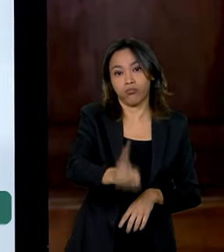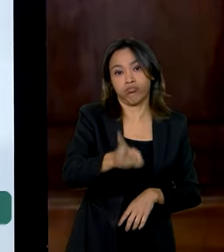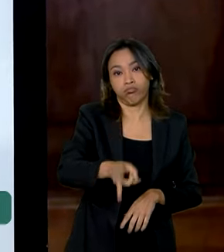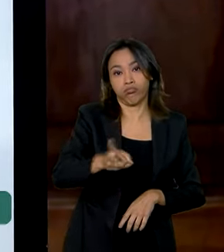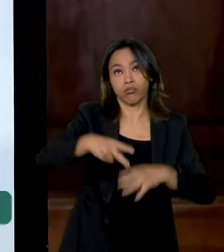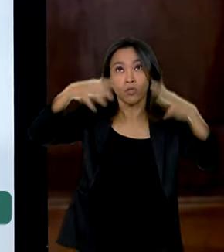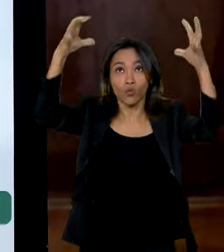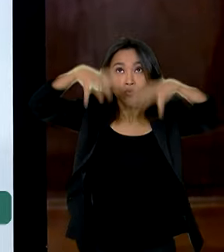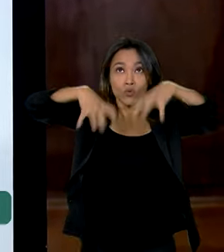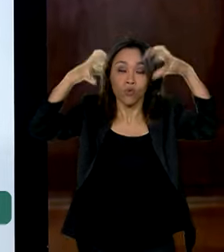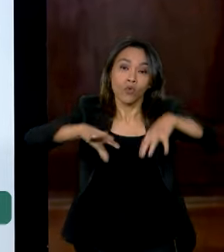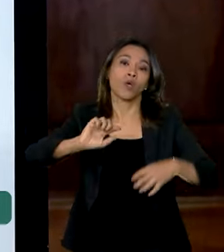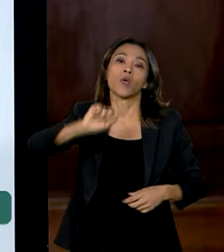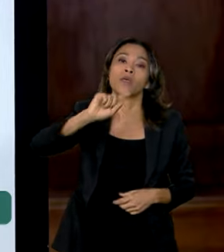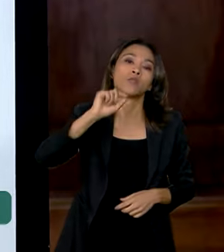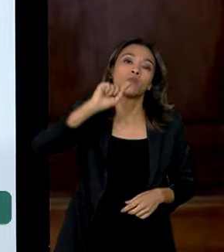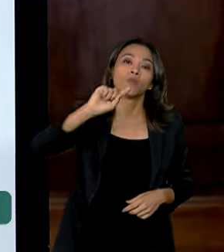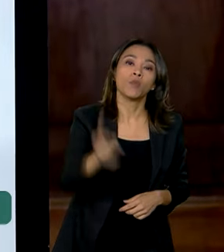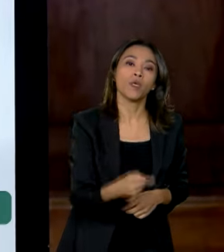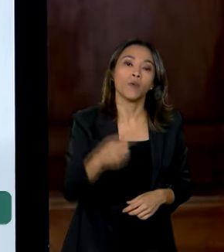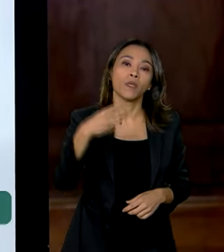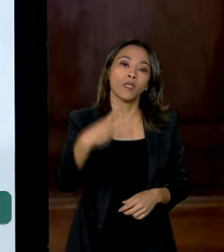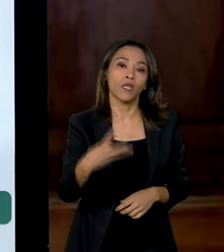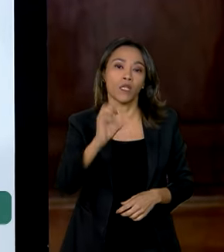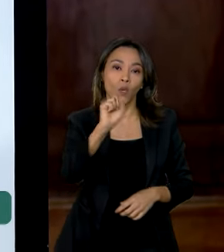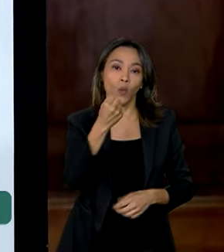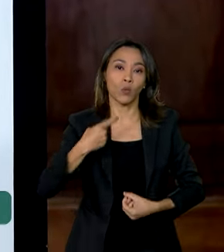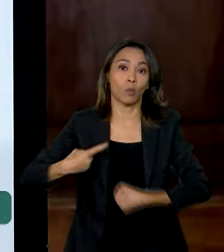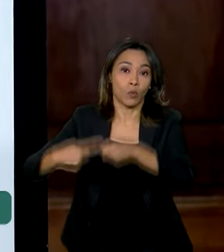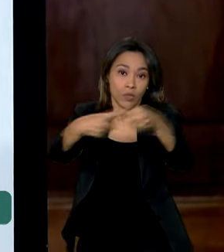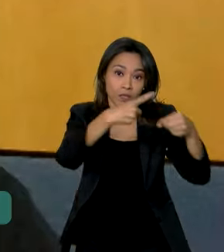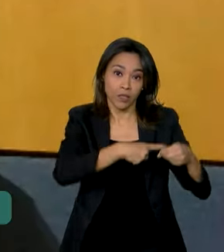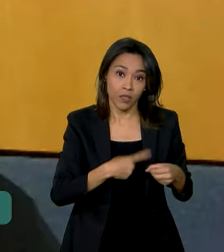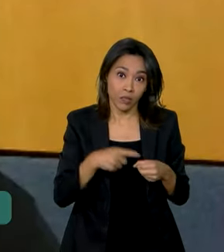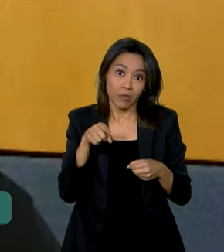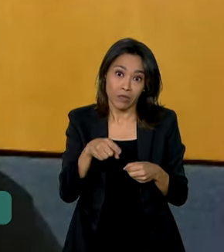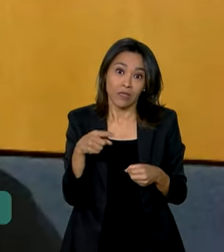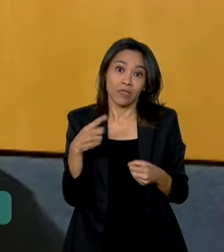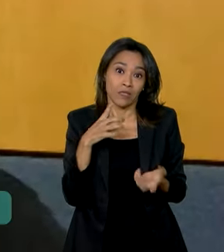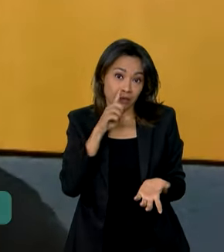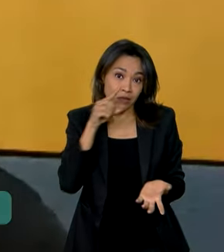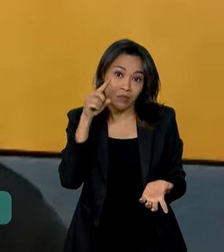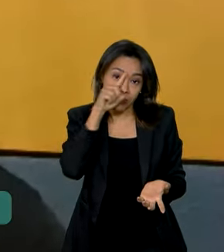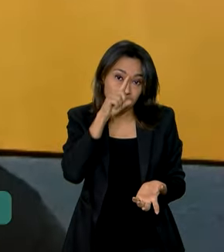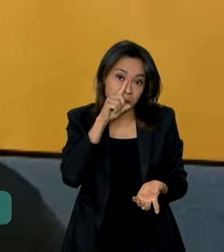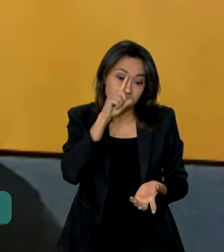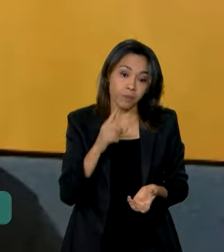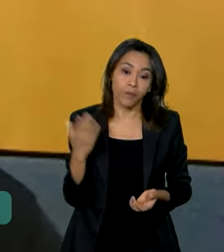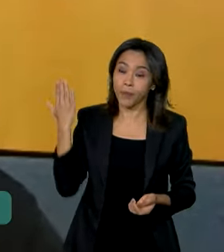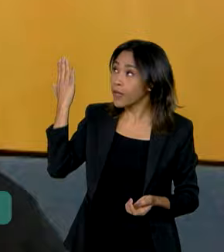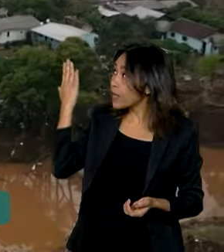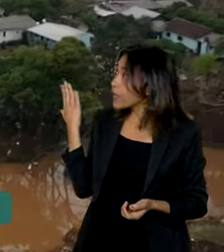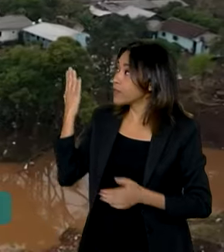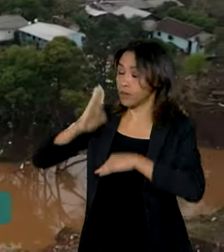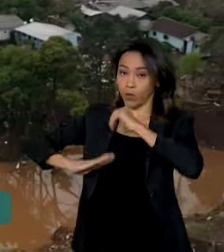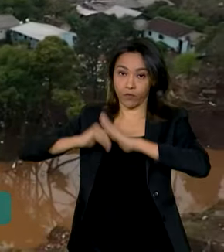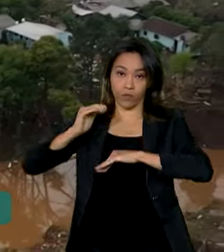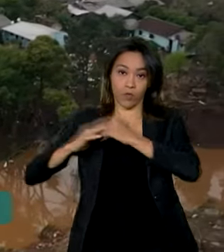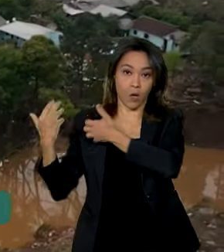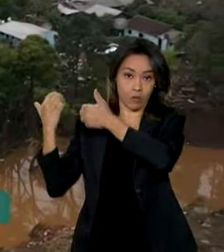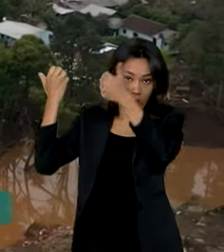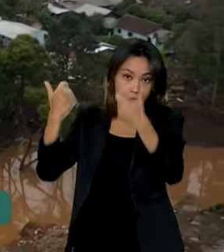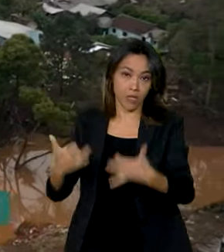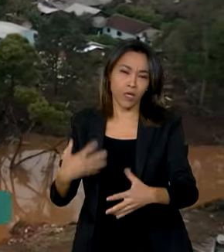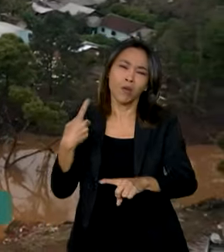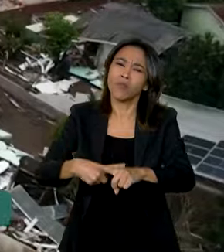nos 1.038 municípios que são suscetíveis. O meteorologista do INET explica por que o Rio Grande